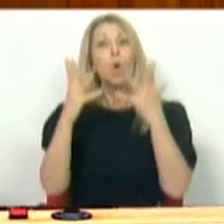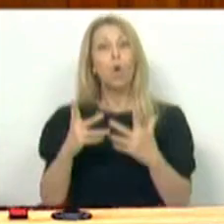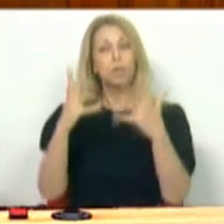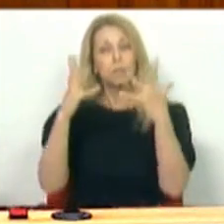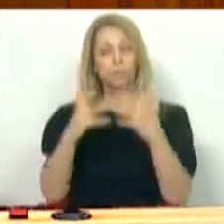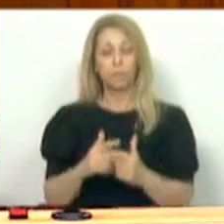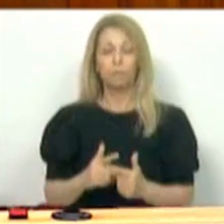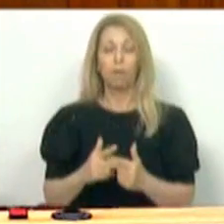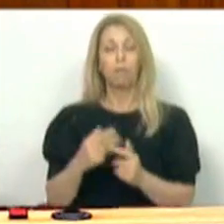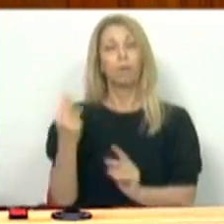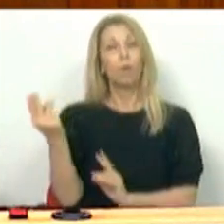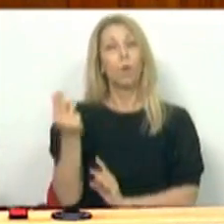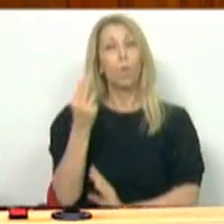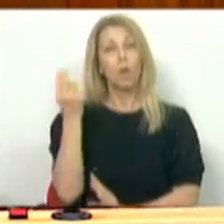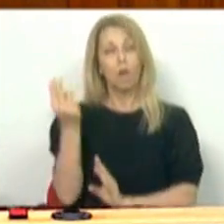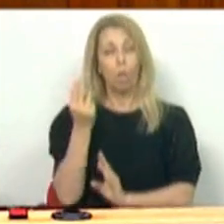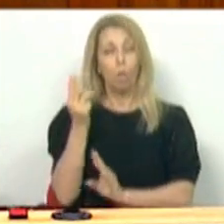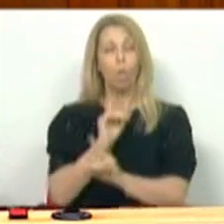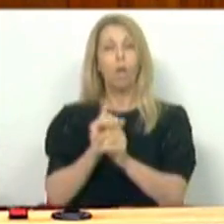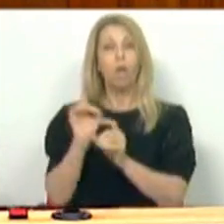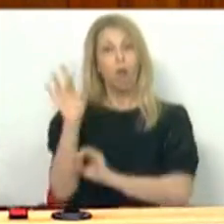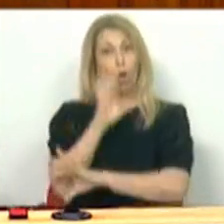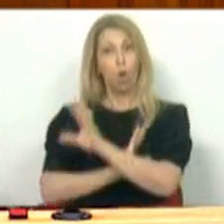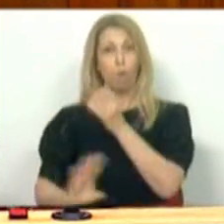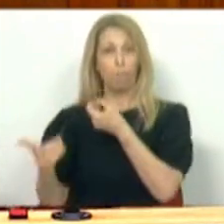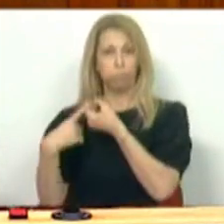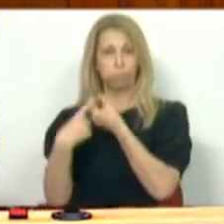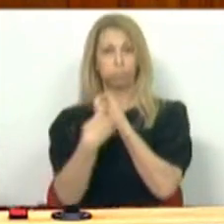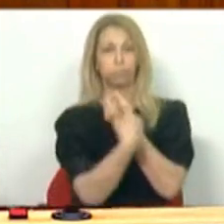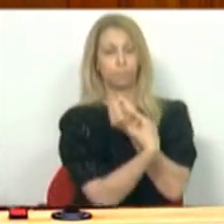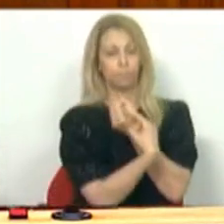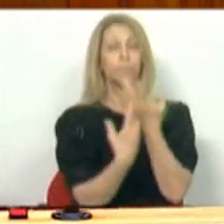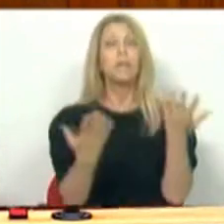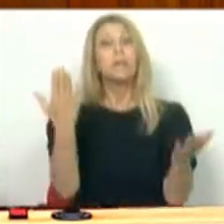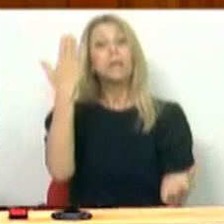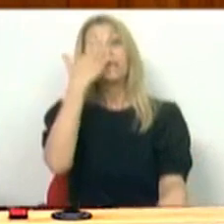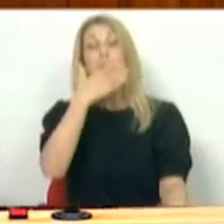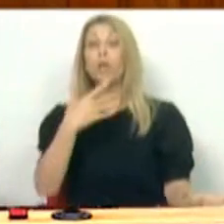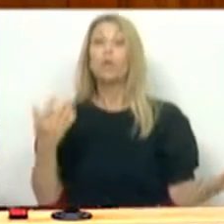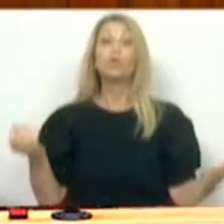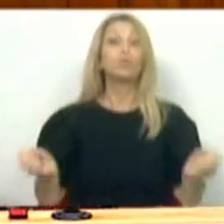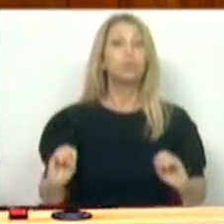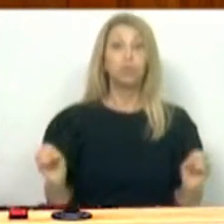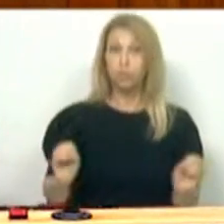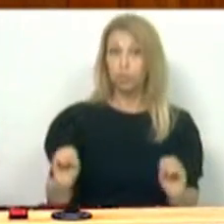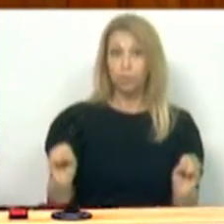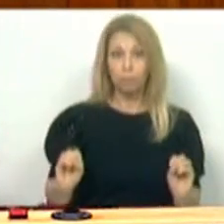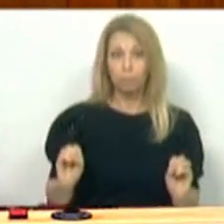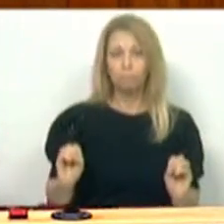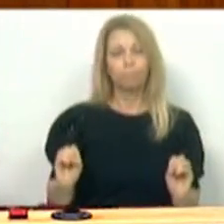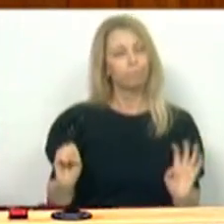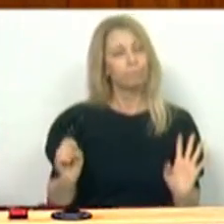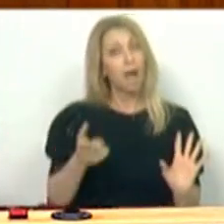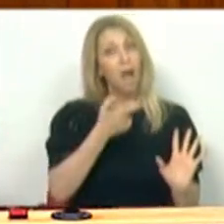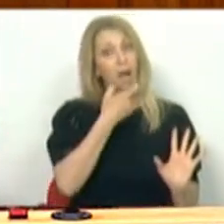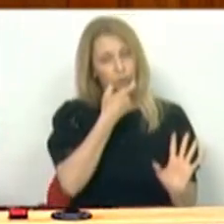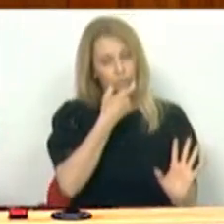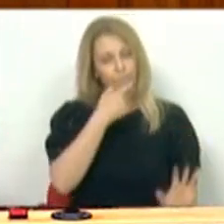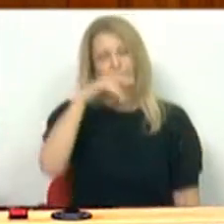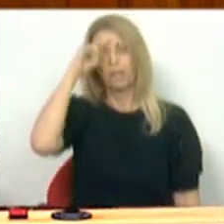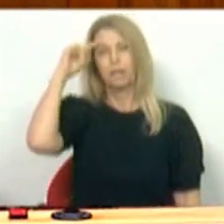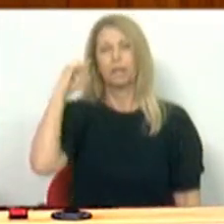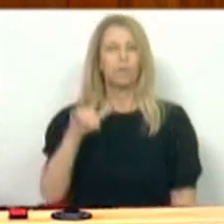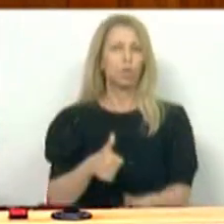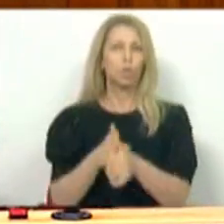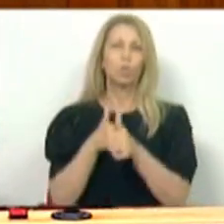da União Europeia. Se não o fizer, dificilmente poderá cumprir aquilo que é a